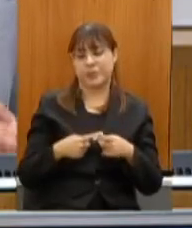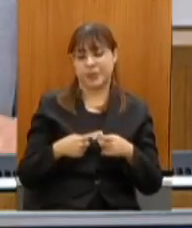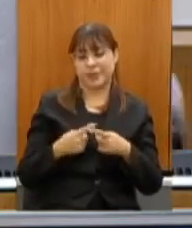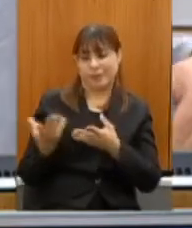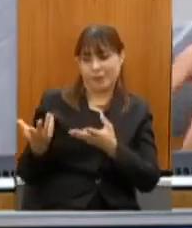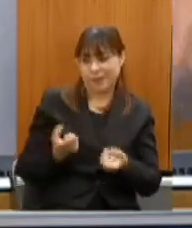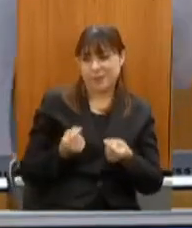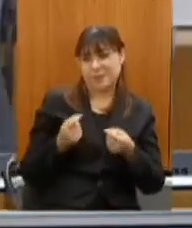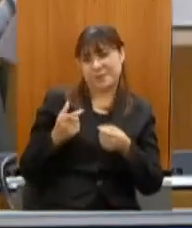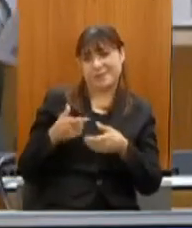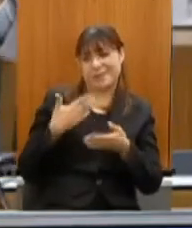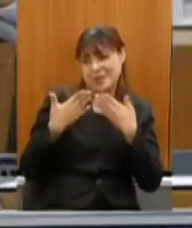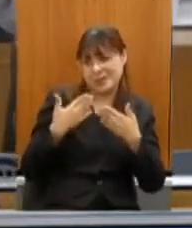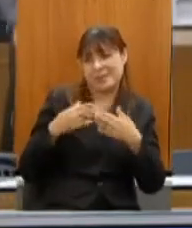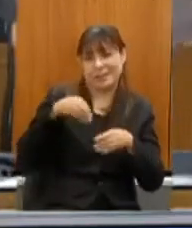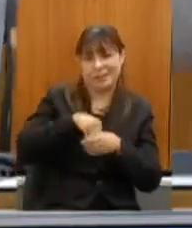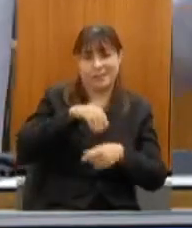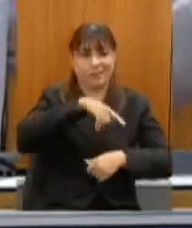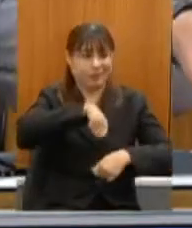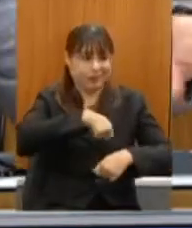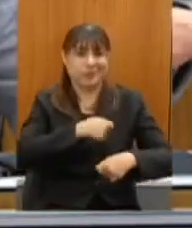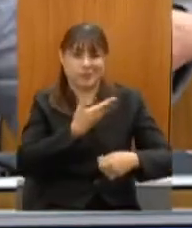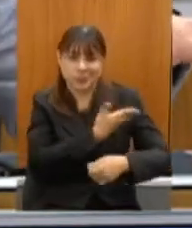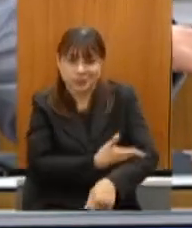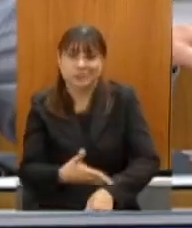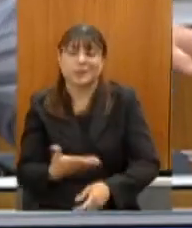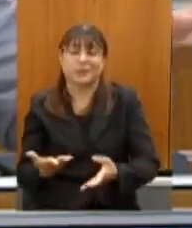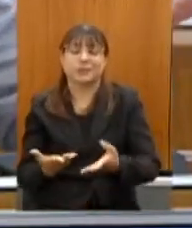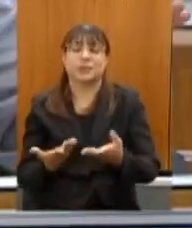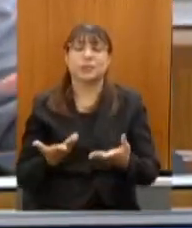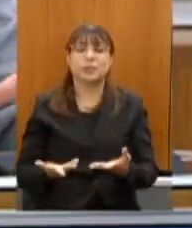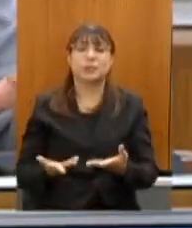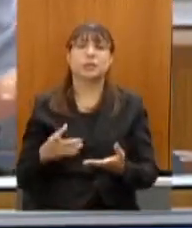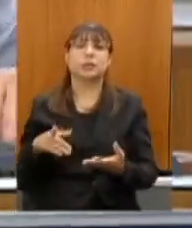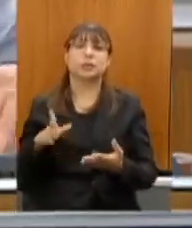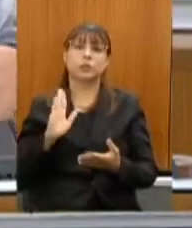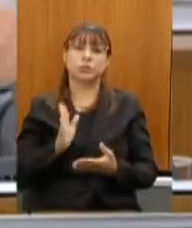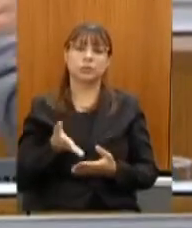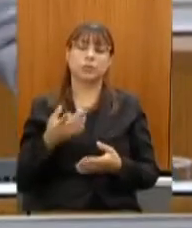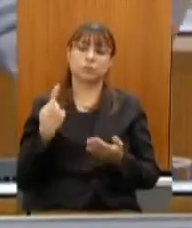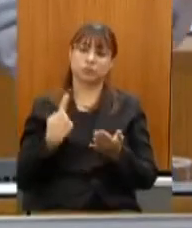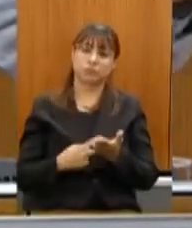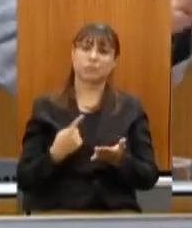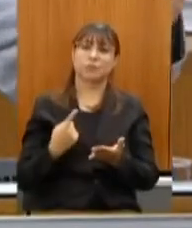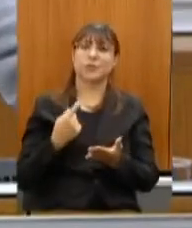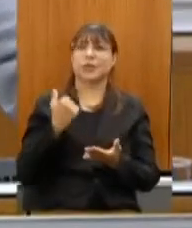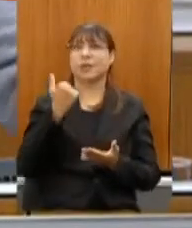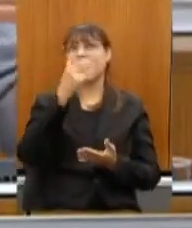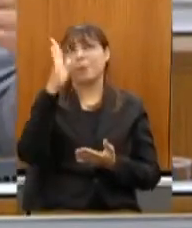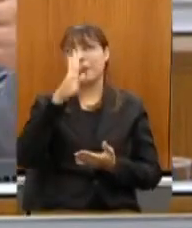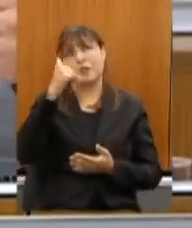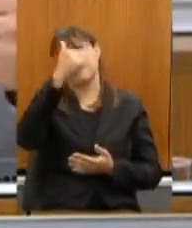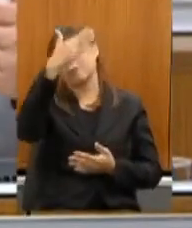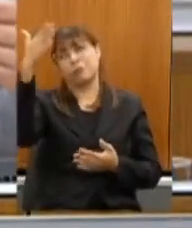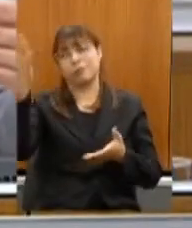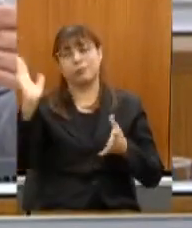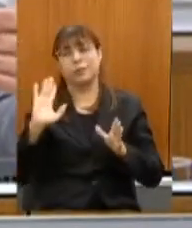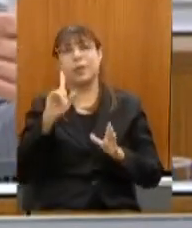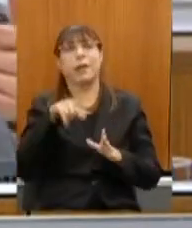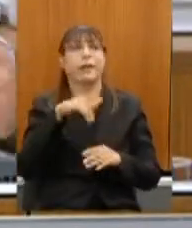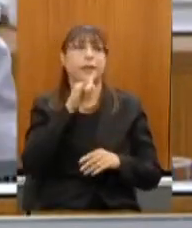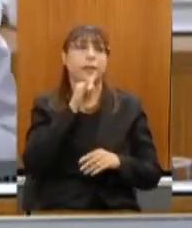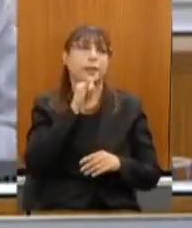e os restaurantes mineiros já estão consolidados o Brasil afora o pão de queijo o café forno de